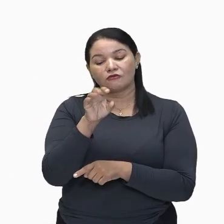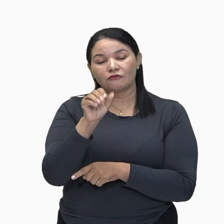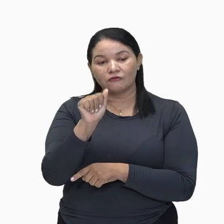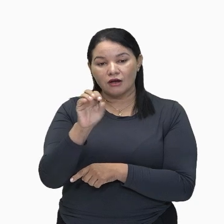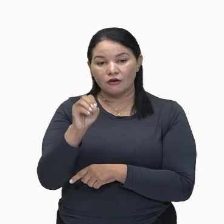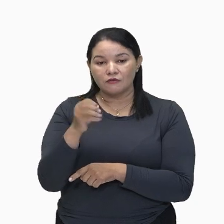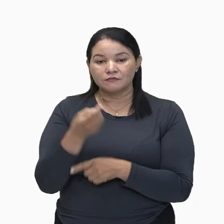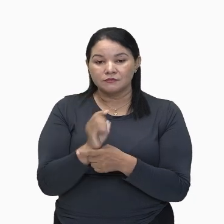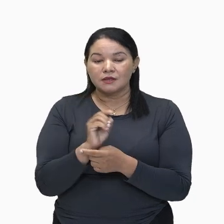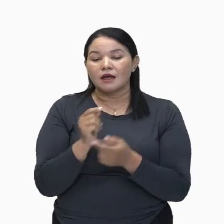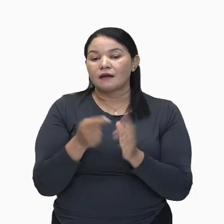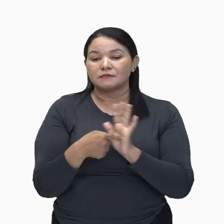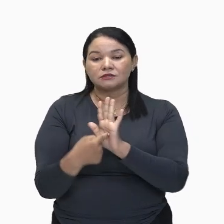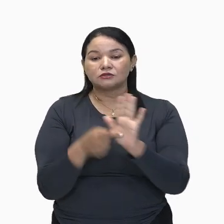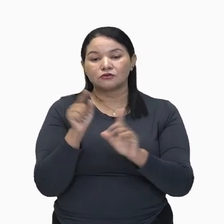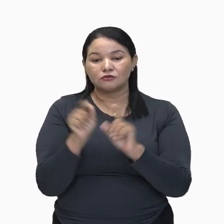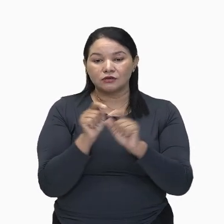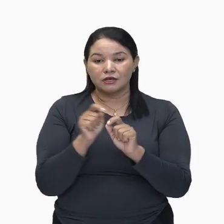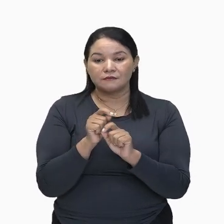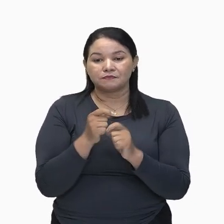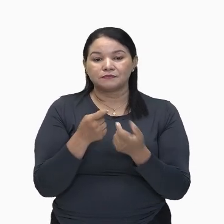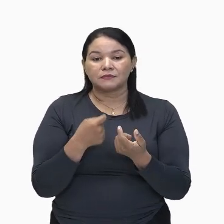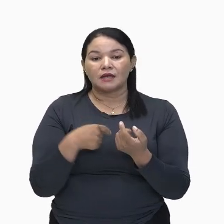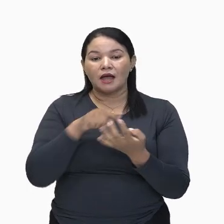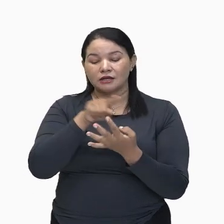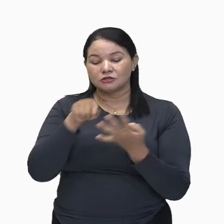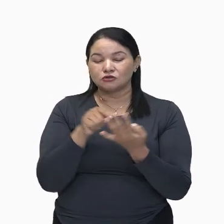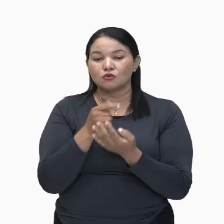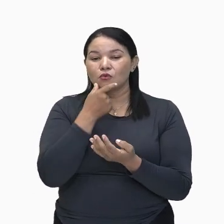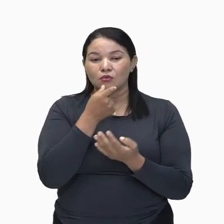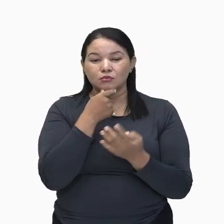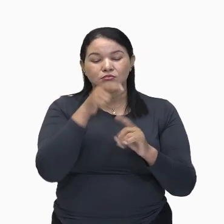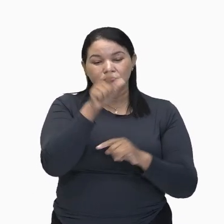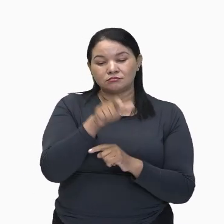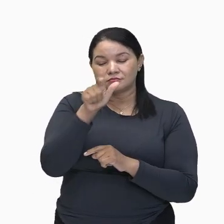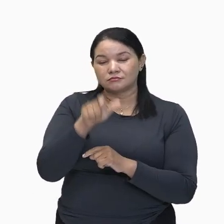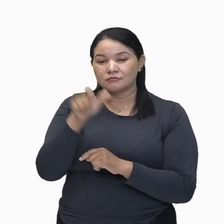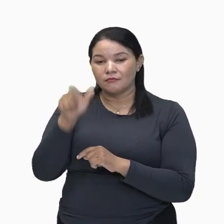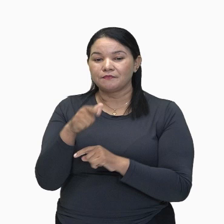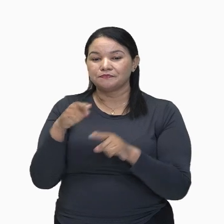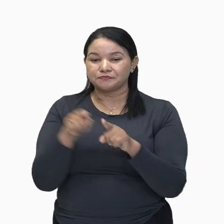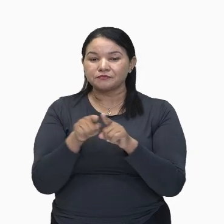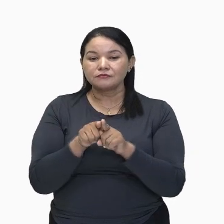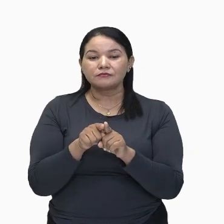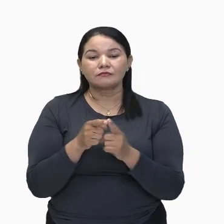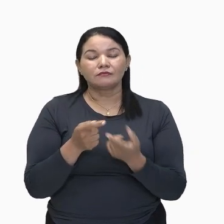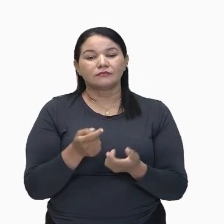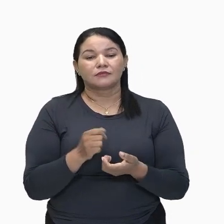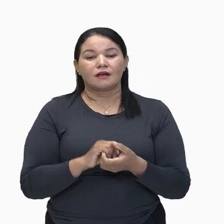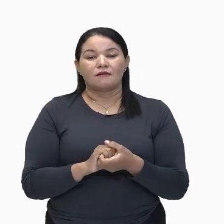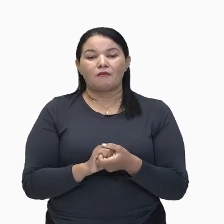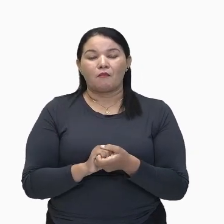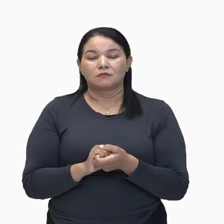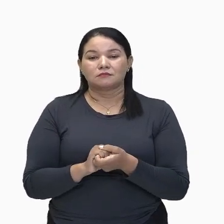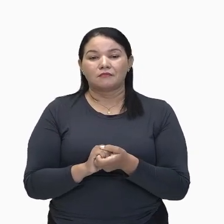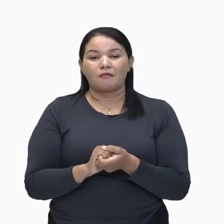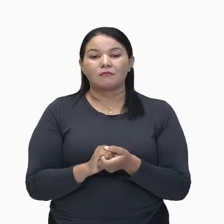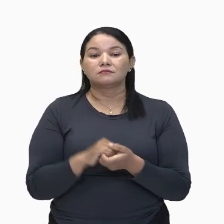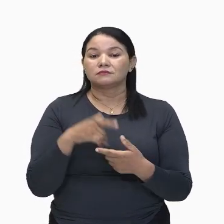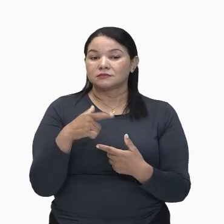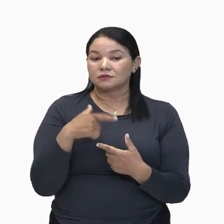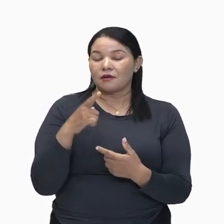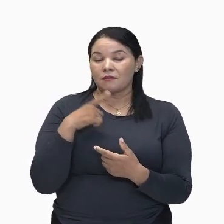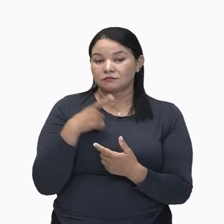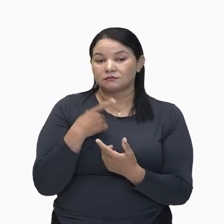Brasil, como Lulu de Albonberg e Madalena de Heitor Villa-Lobos. O FAO